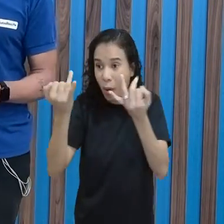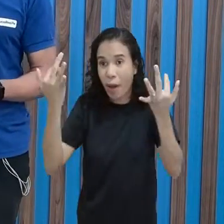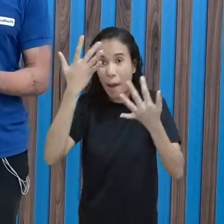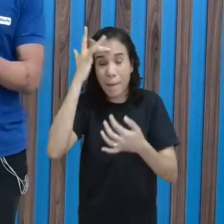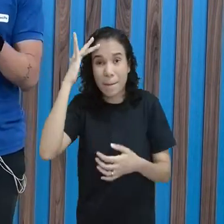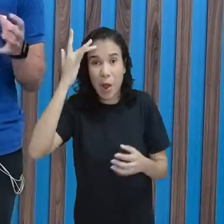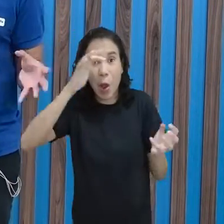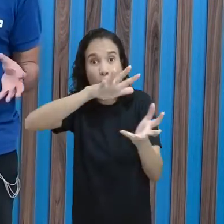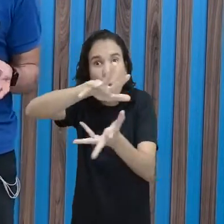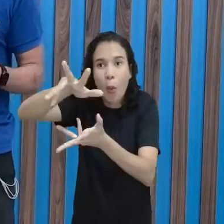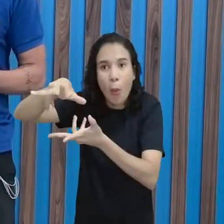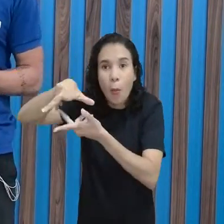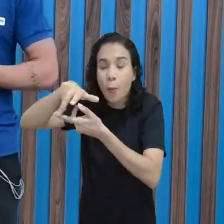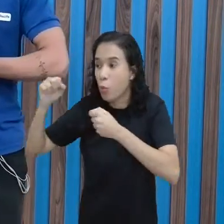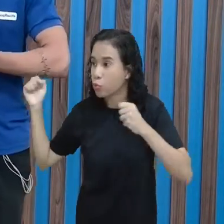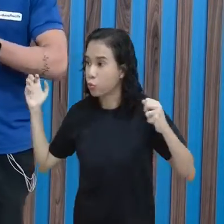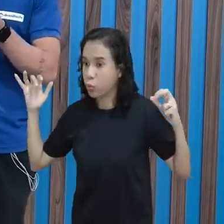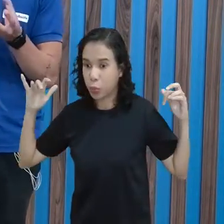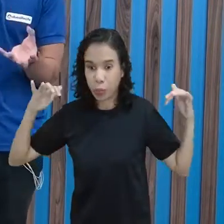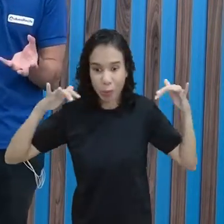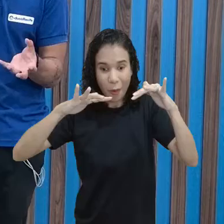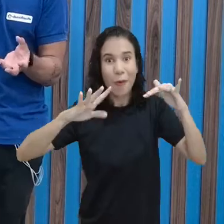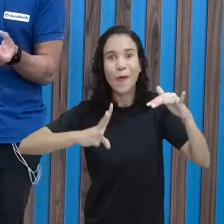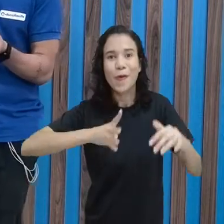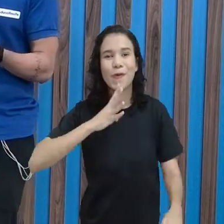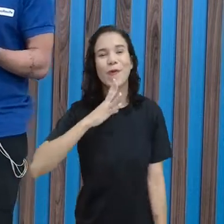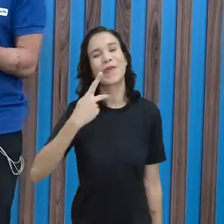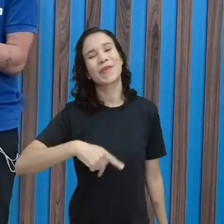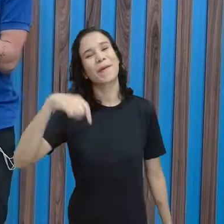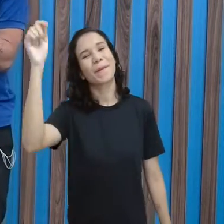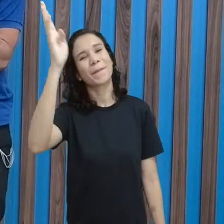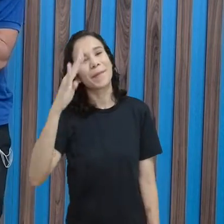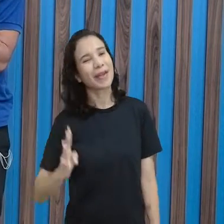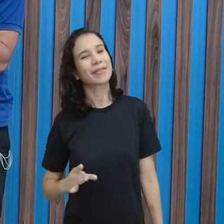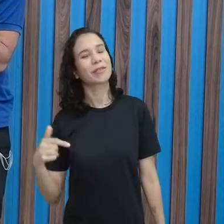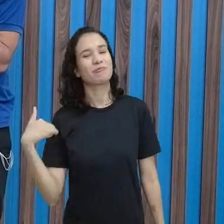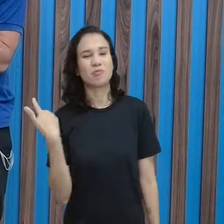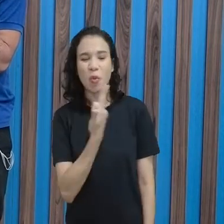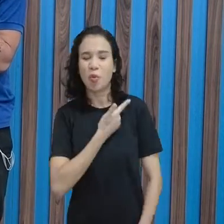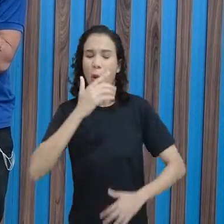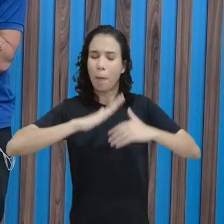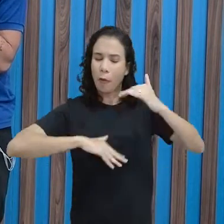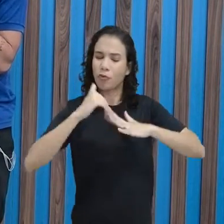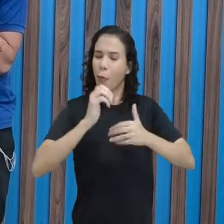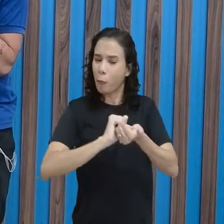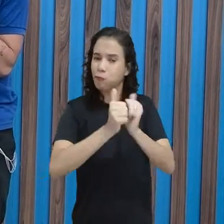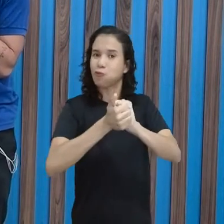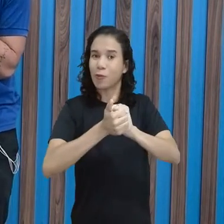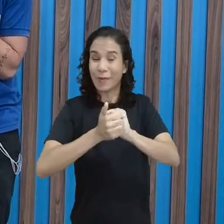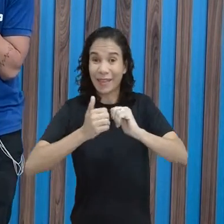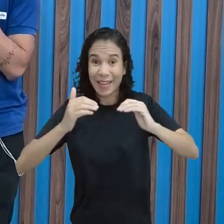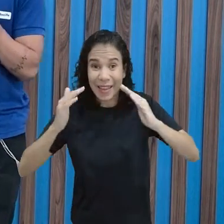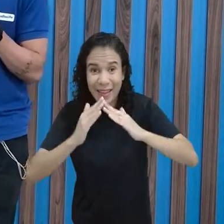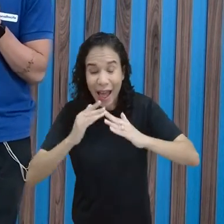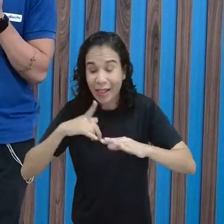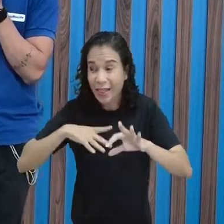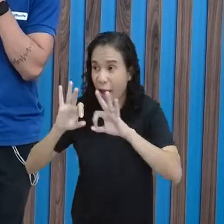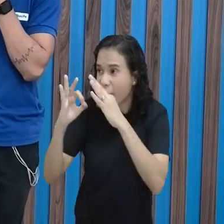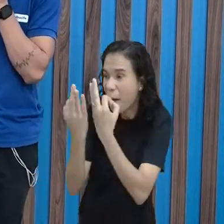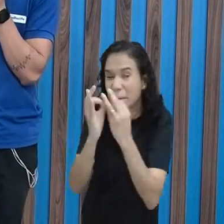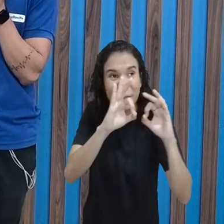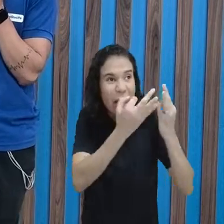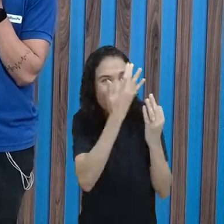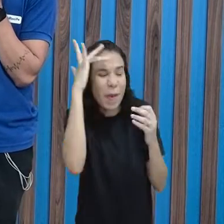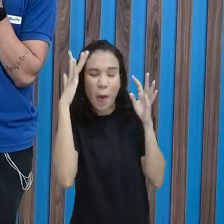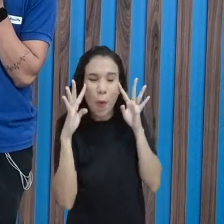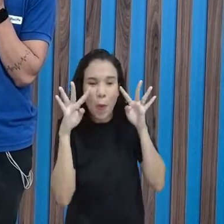que vieram do mundo todo, conheceram o nosso país, né? E pros nossos atletas que jogaram em casa, ter família, ter todo mundo